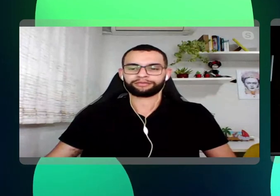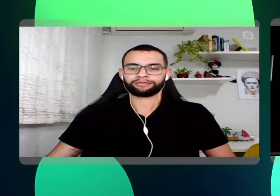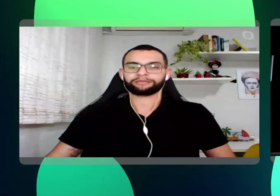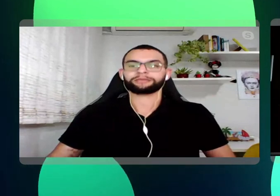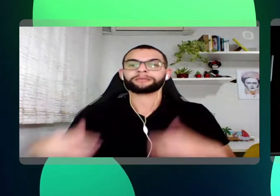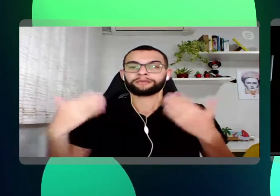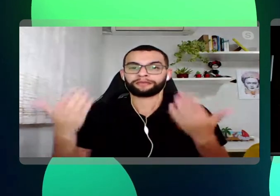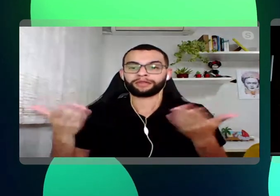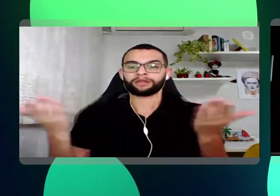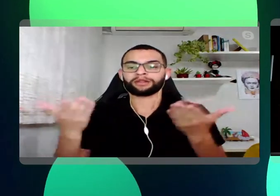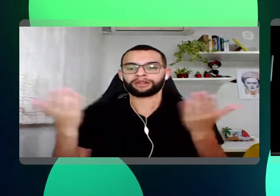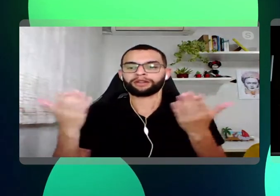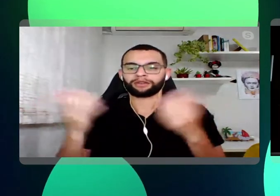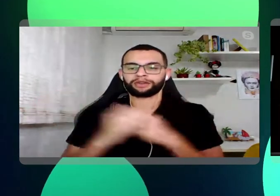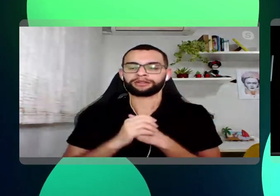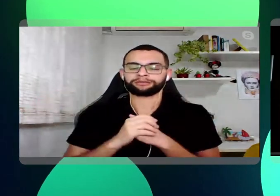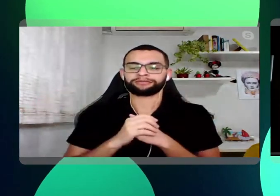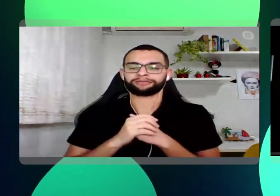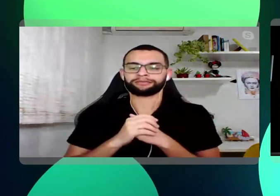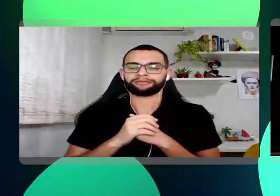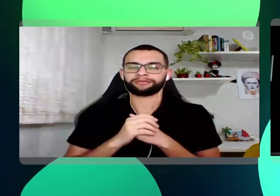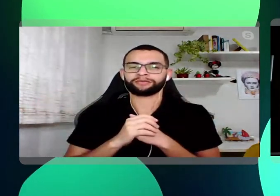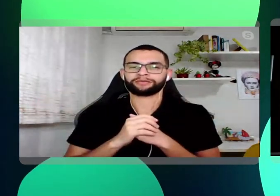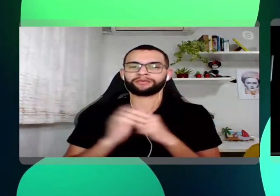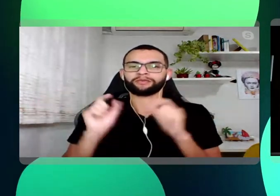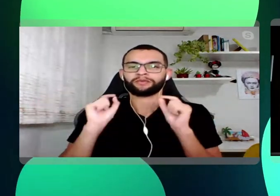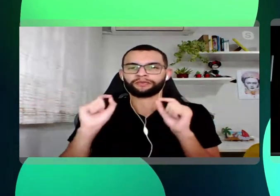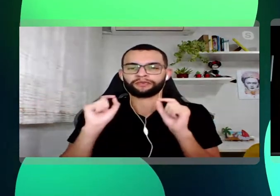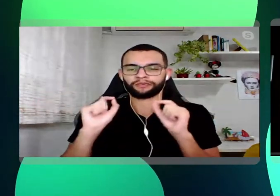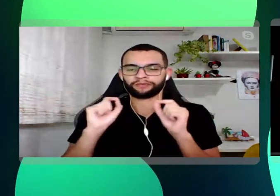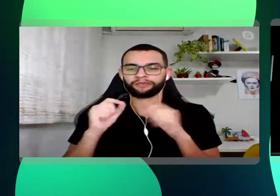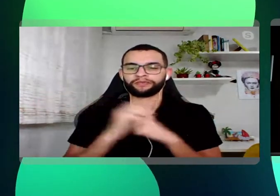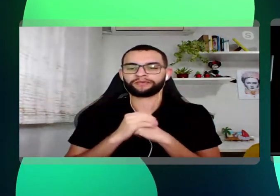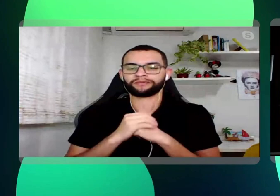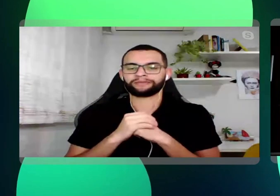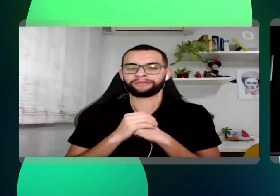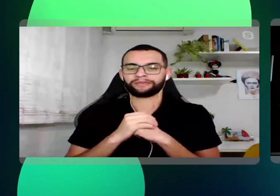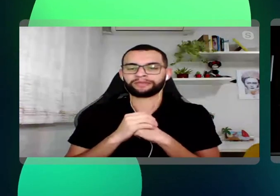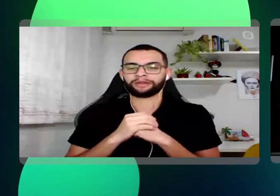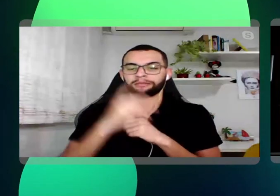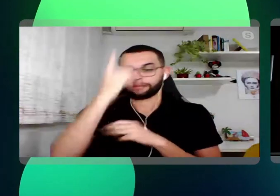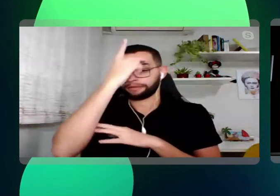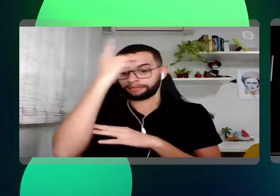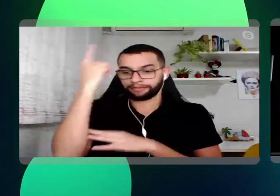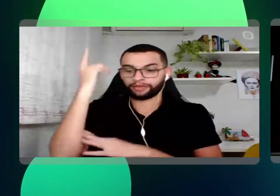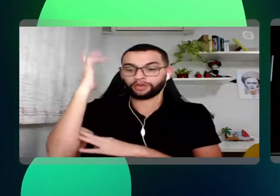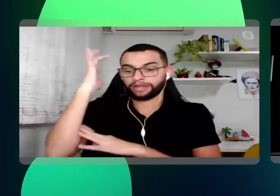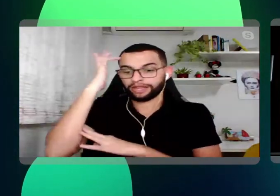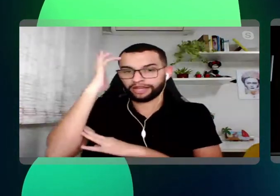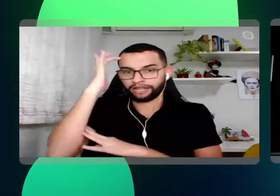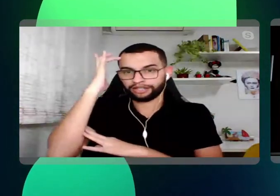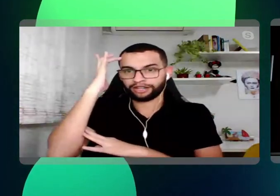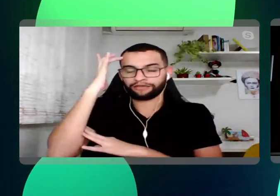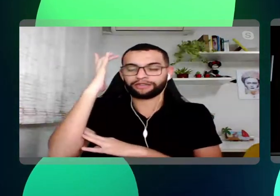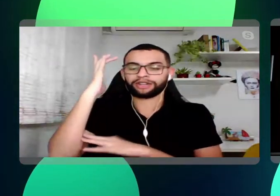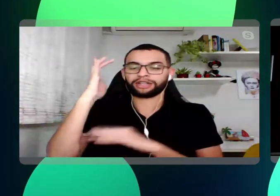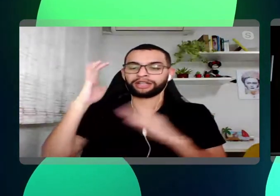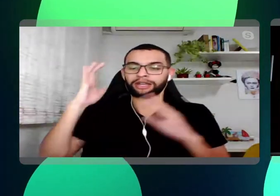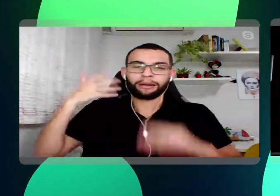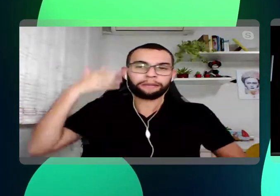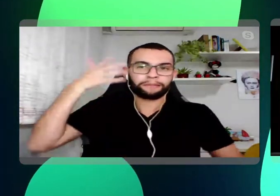Então, agora sim. Então, vamos lá. Para quem achava que o evento